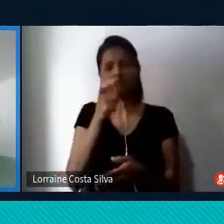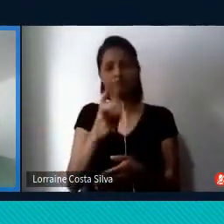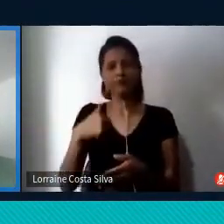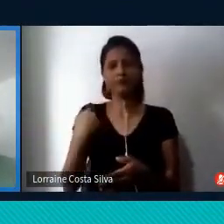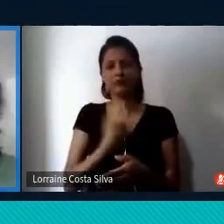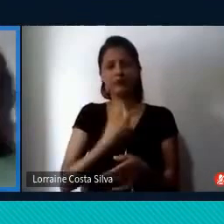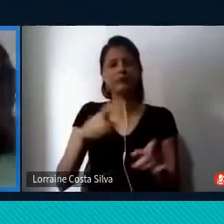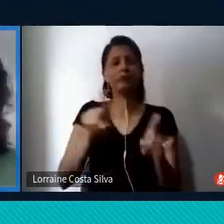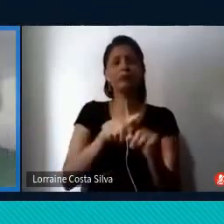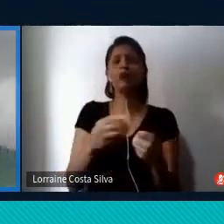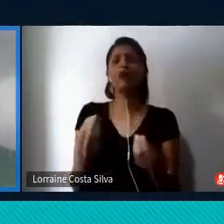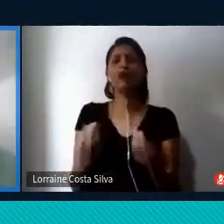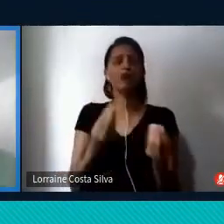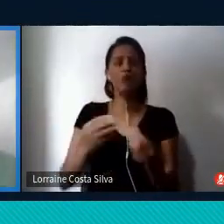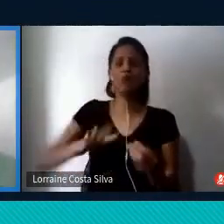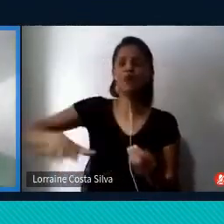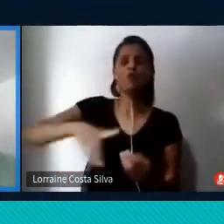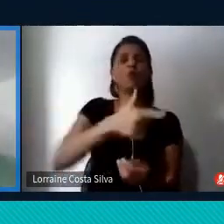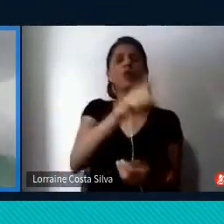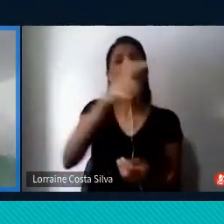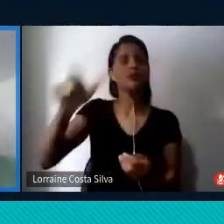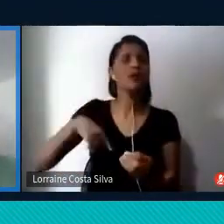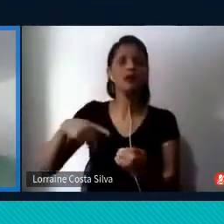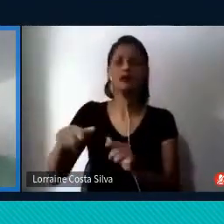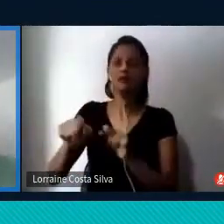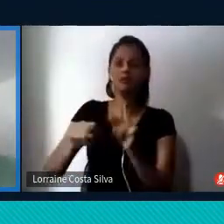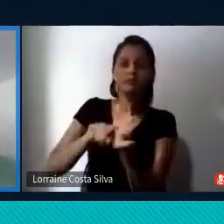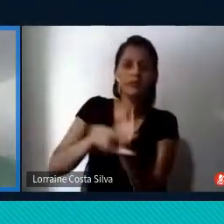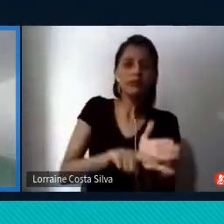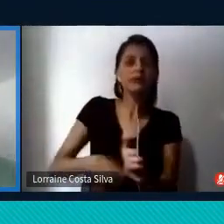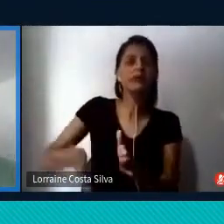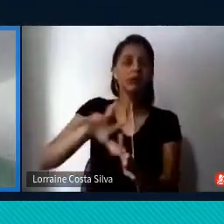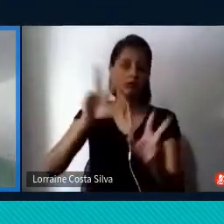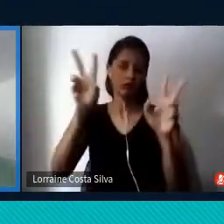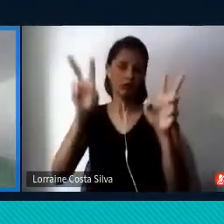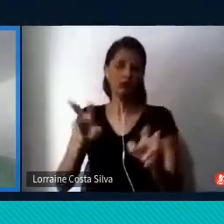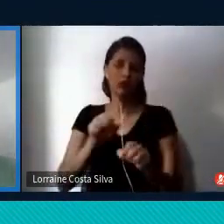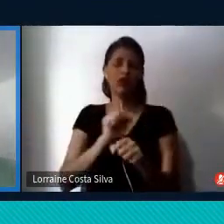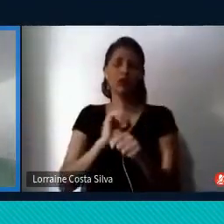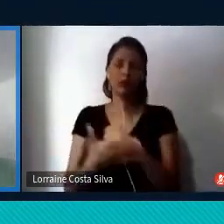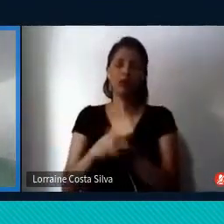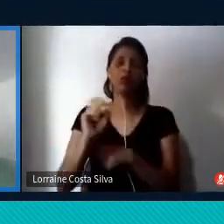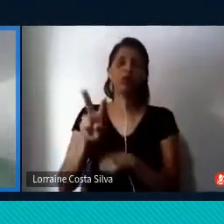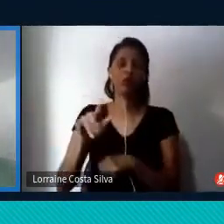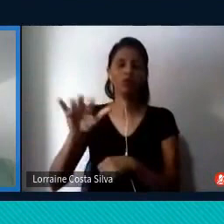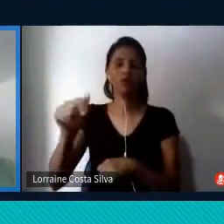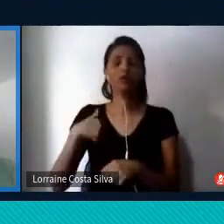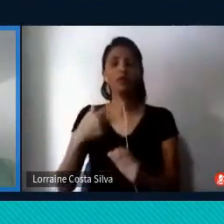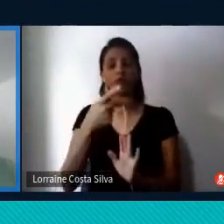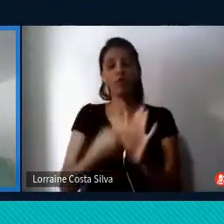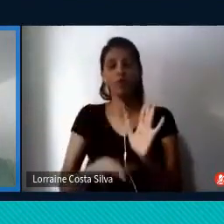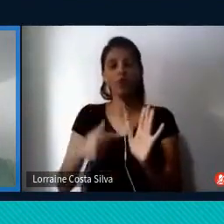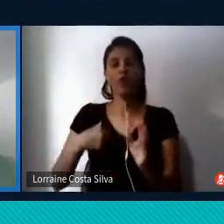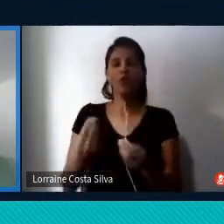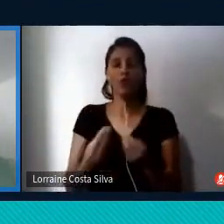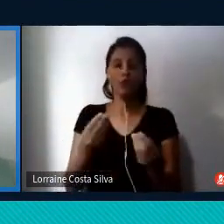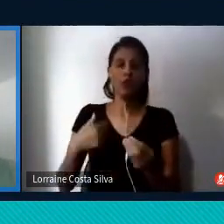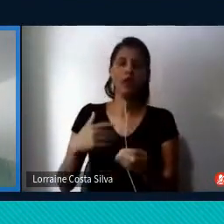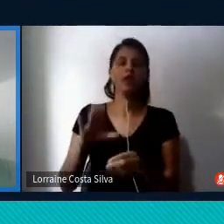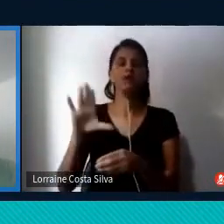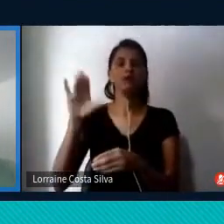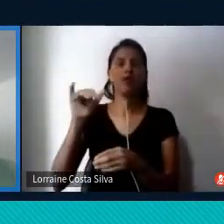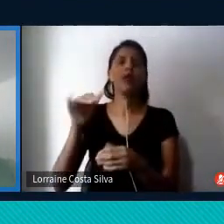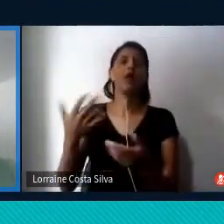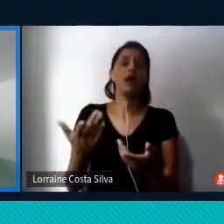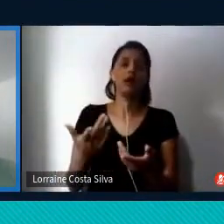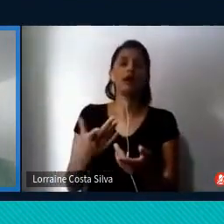como os colegas de outras áreas estão trabalhando o tema. Então, o meu projeto é sobre a questão da desinformação científica e a construção dela como